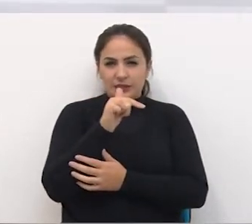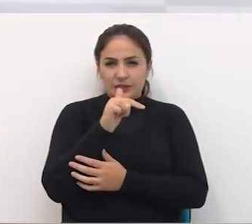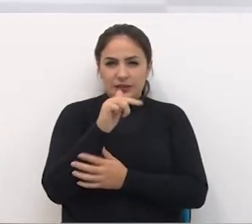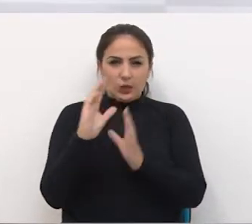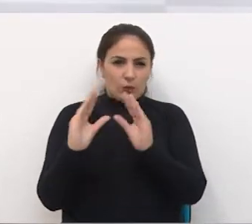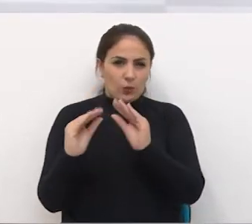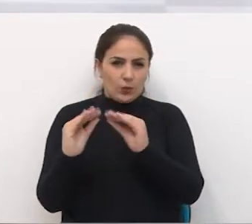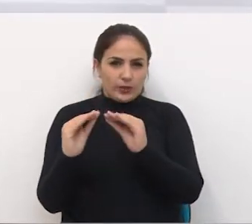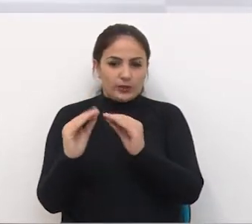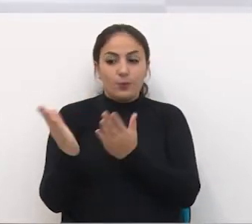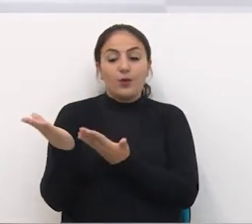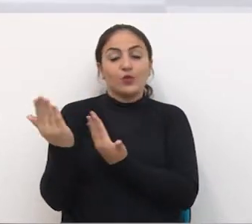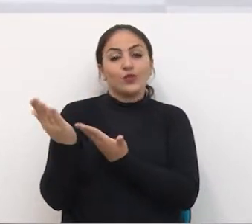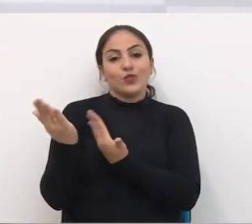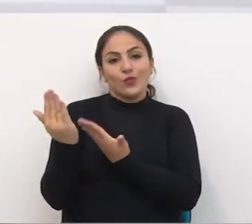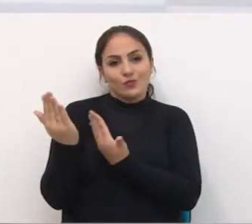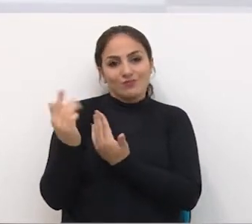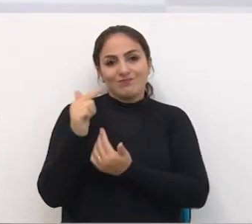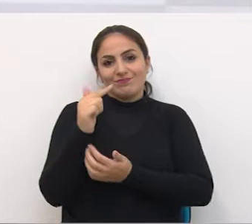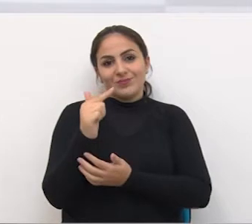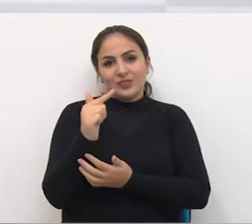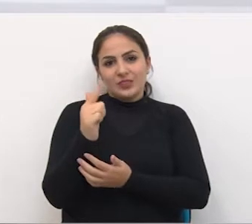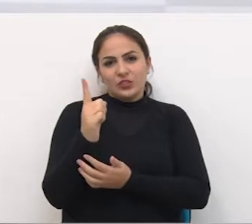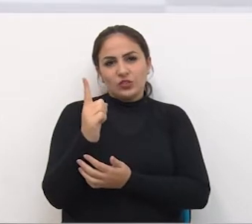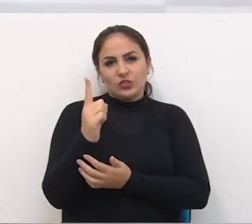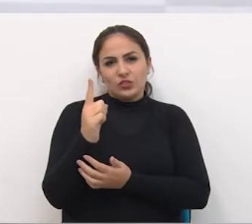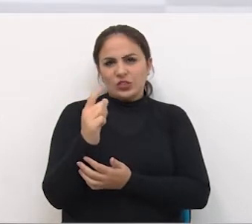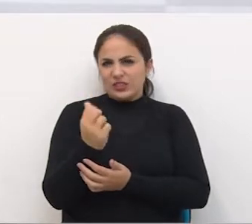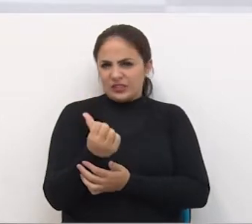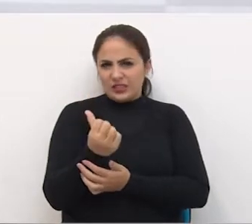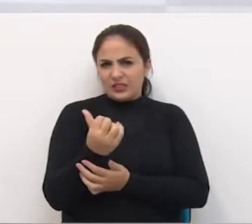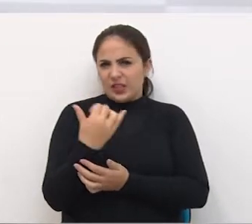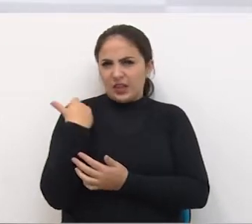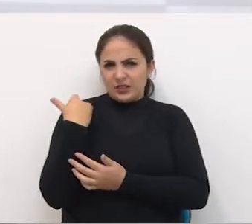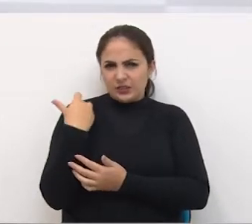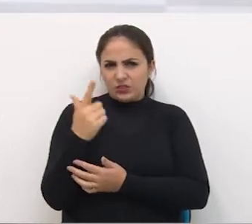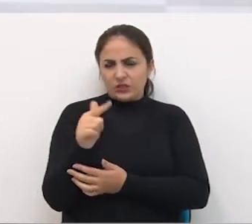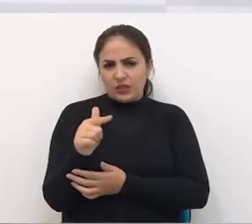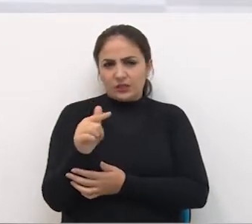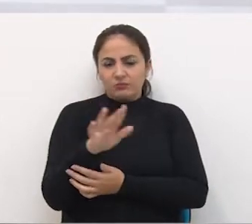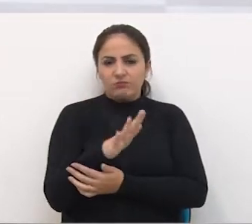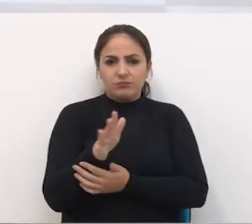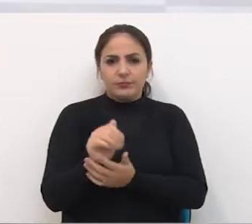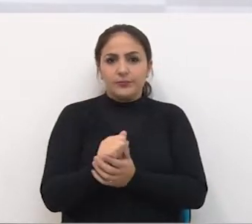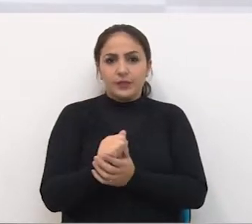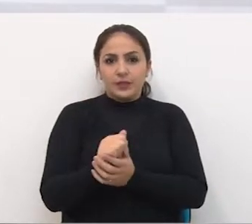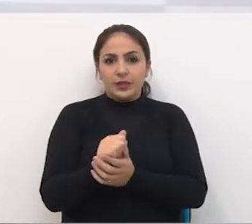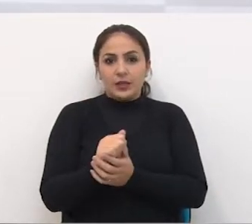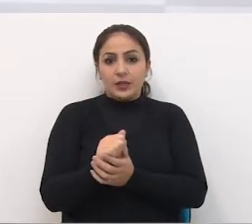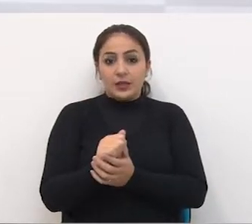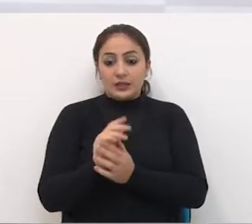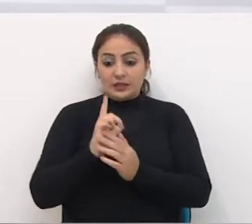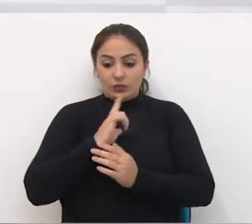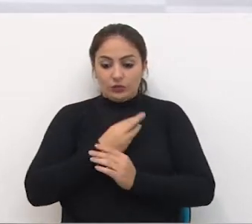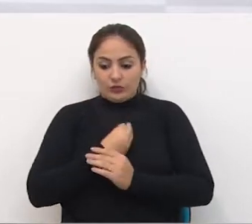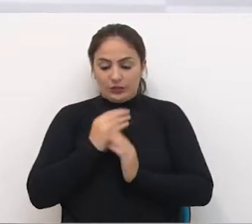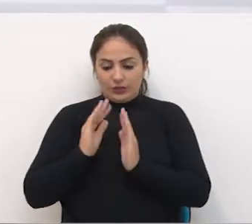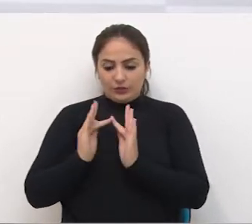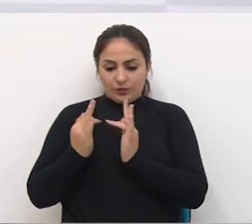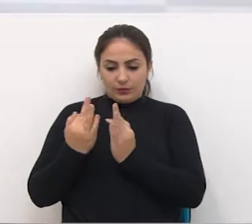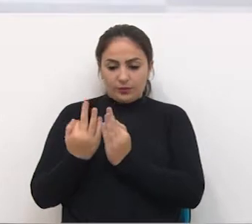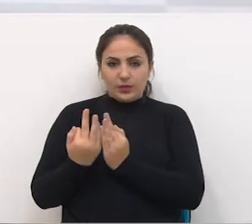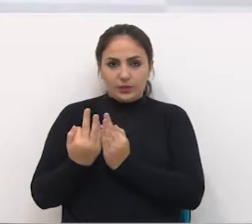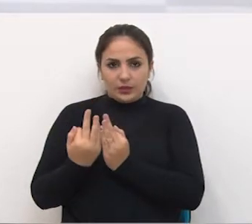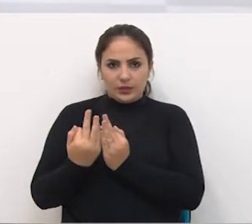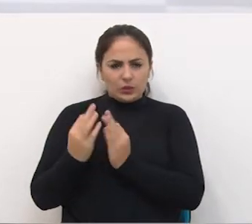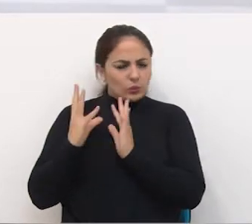Uma adolescente De dezesseis anos Tirada Do leito da sua família